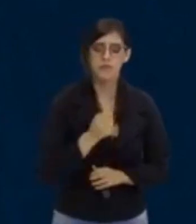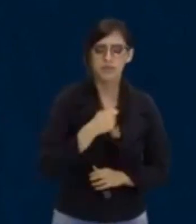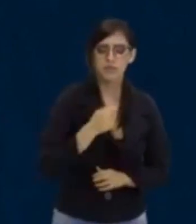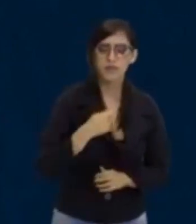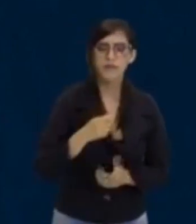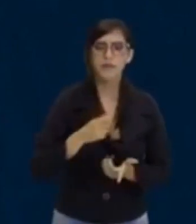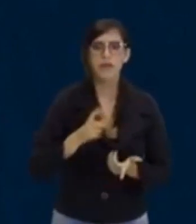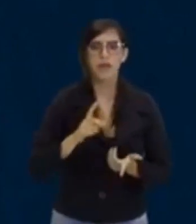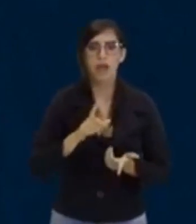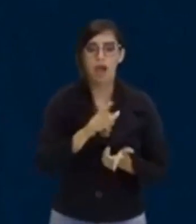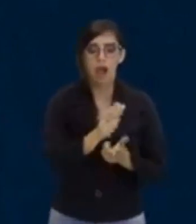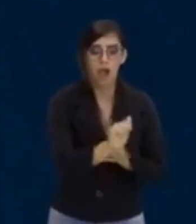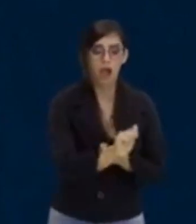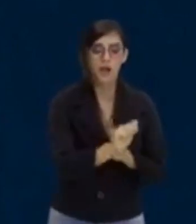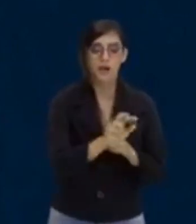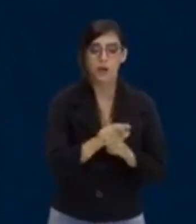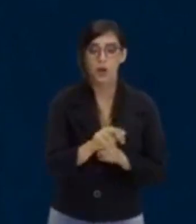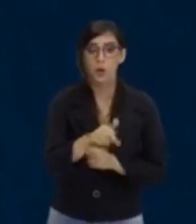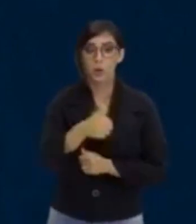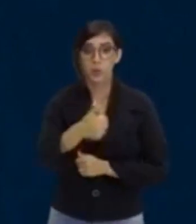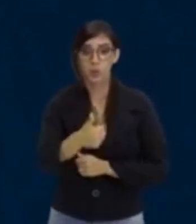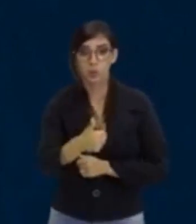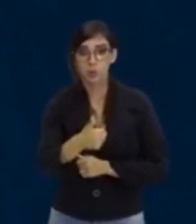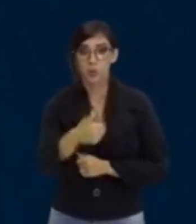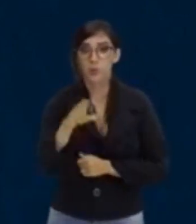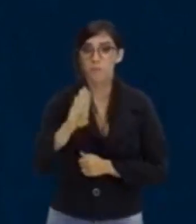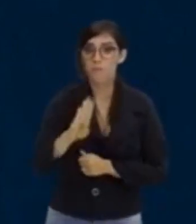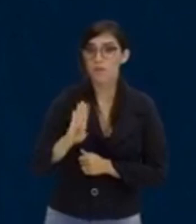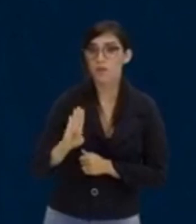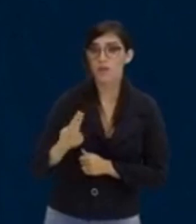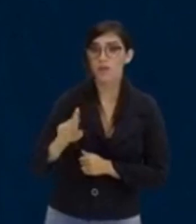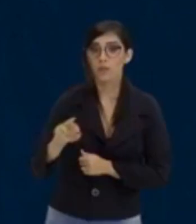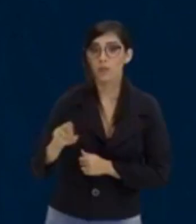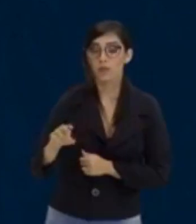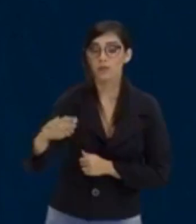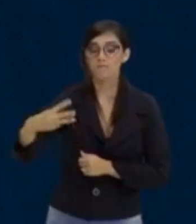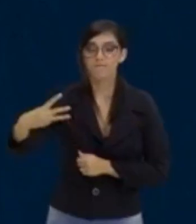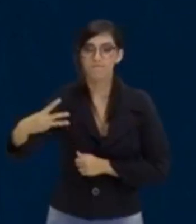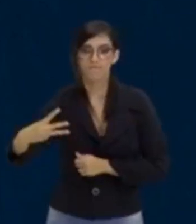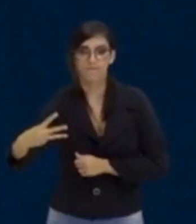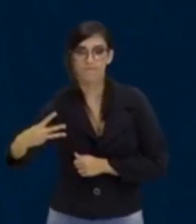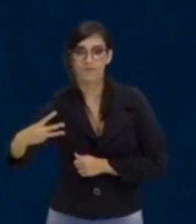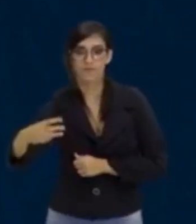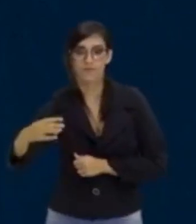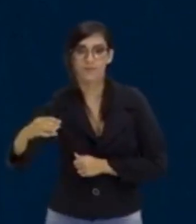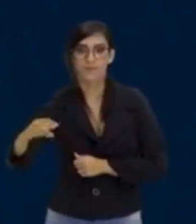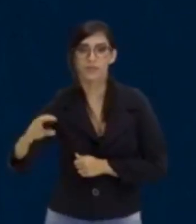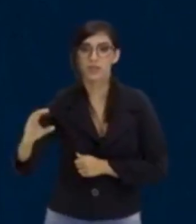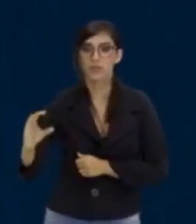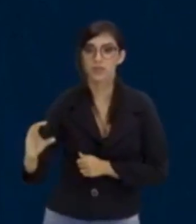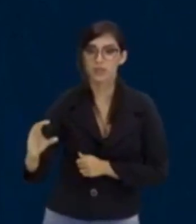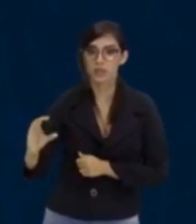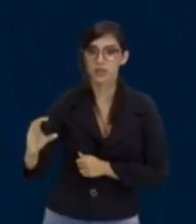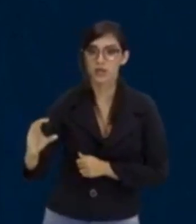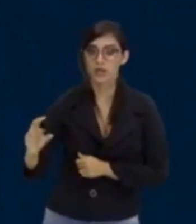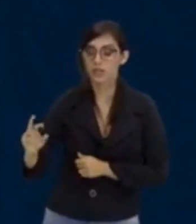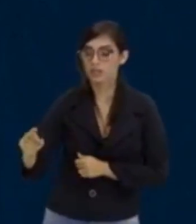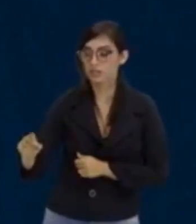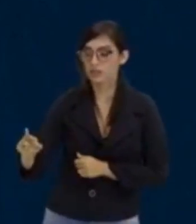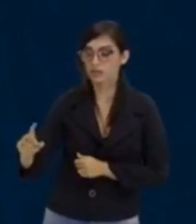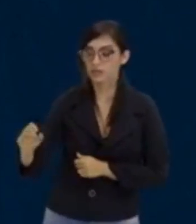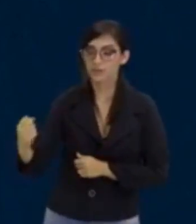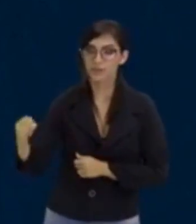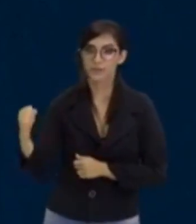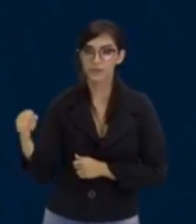história? O A vale 1, o b vale quanto? Vale 3, o c